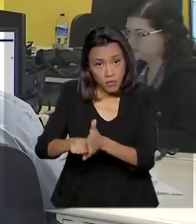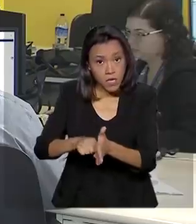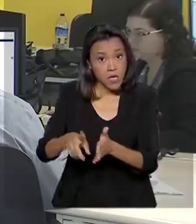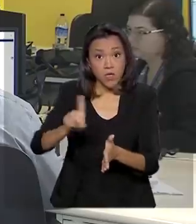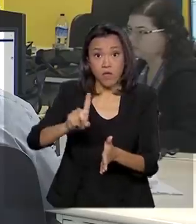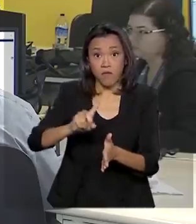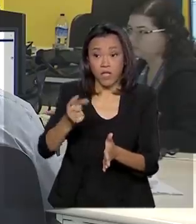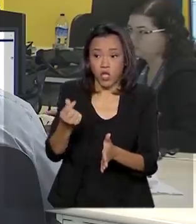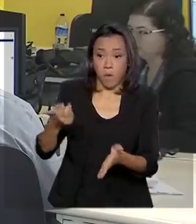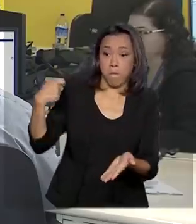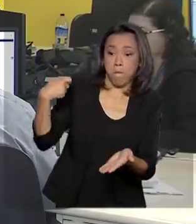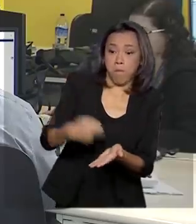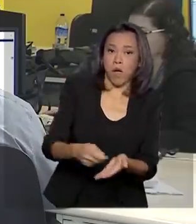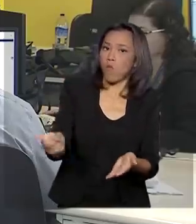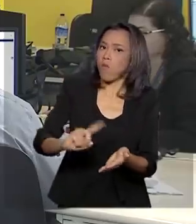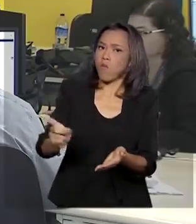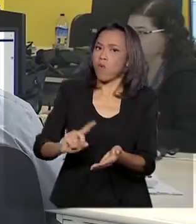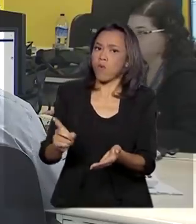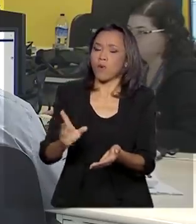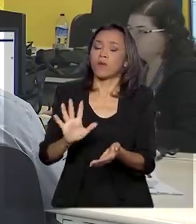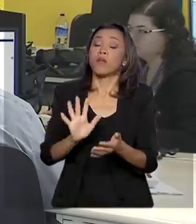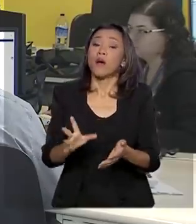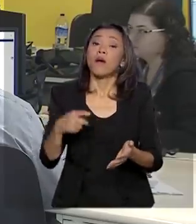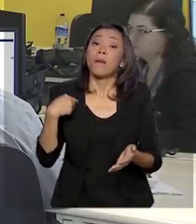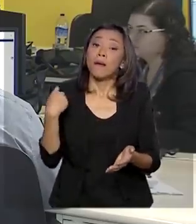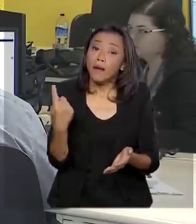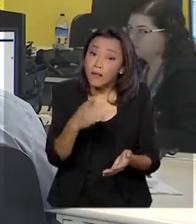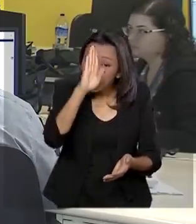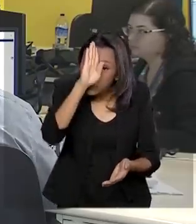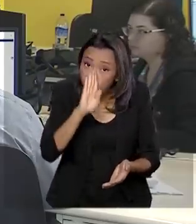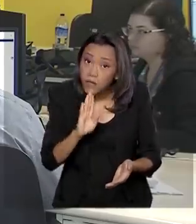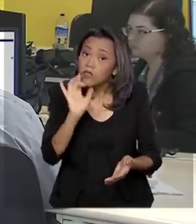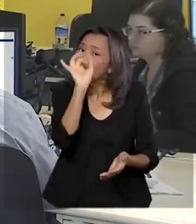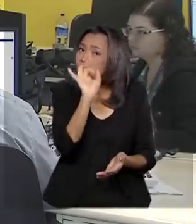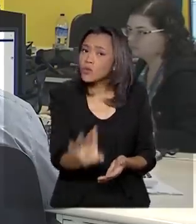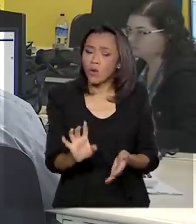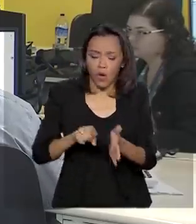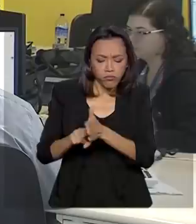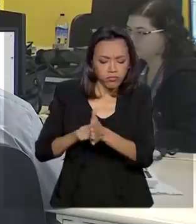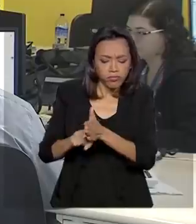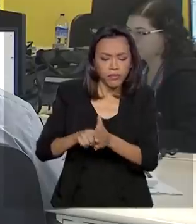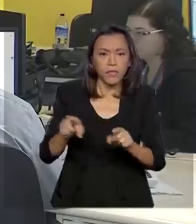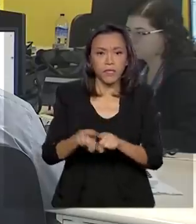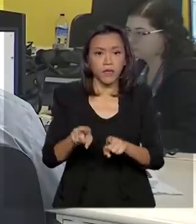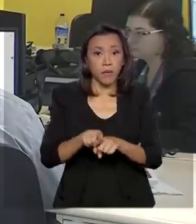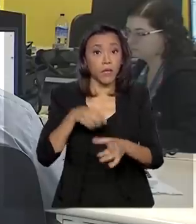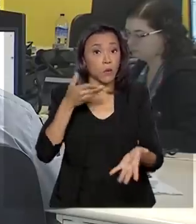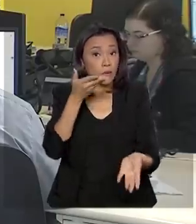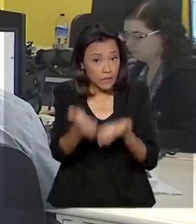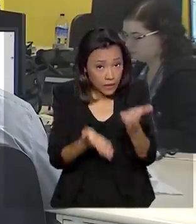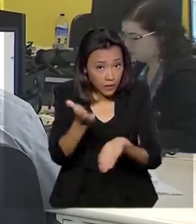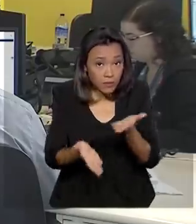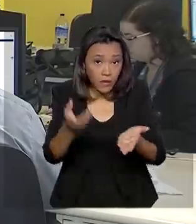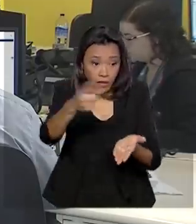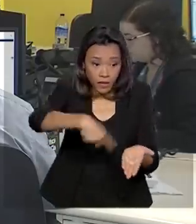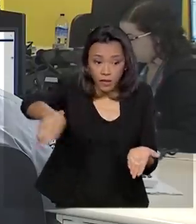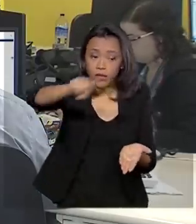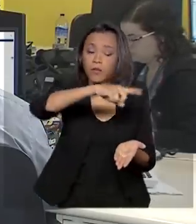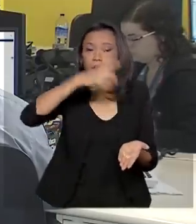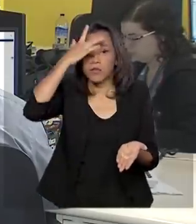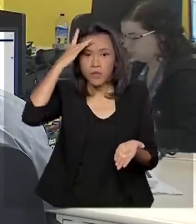estabelece essa obrigatoriedade. A gente reforça que não só o diagnóstico, como a cobertura do tratamento para os pacientes